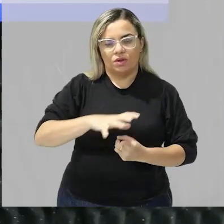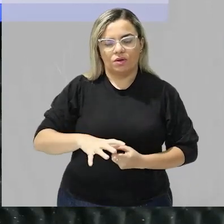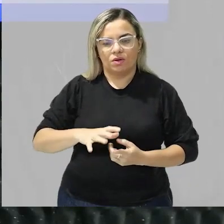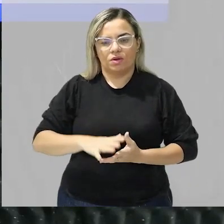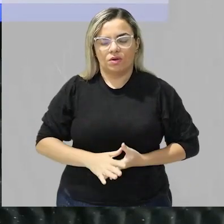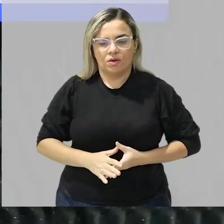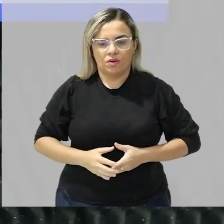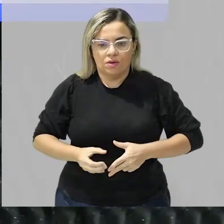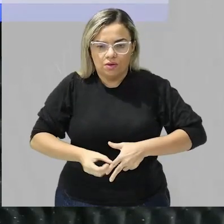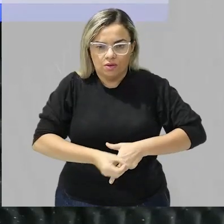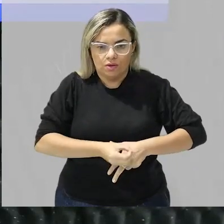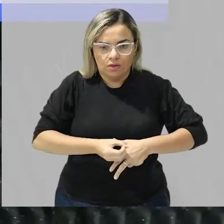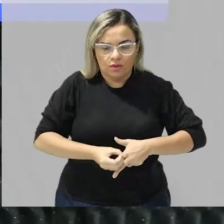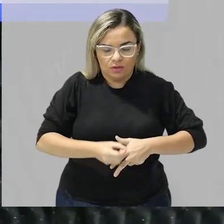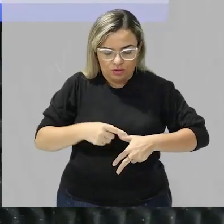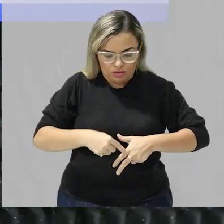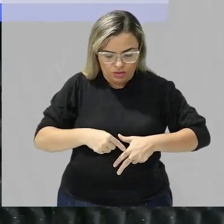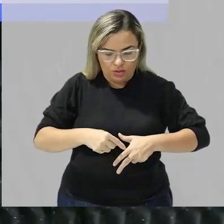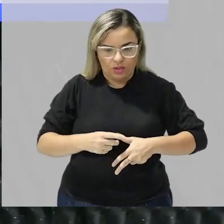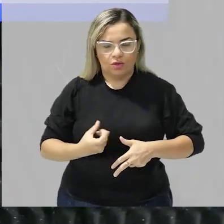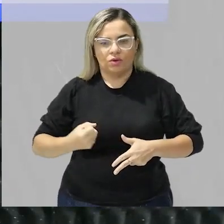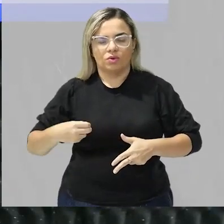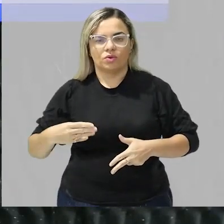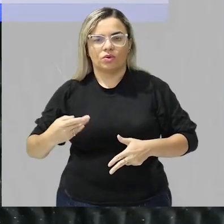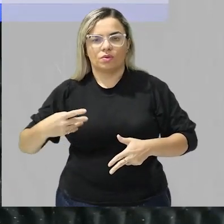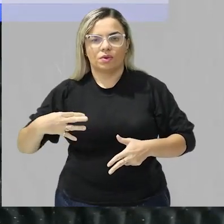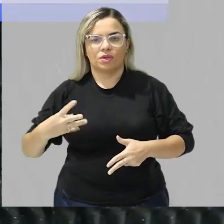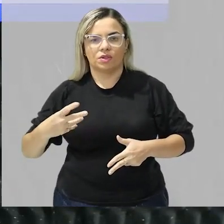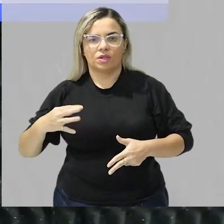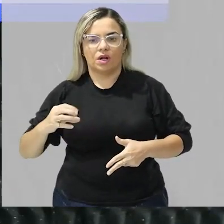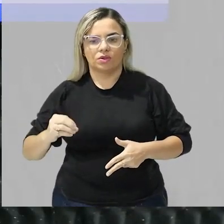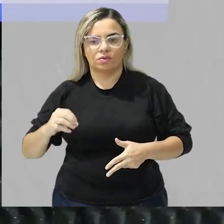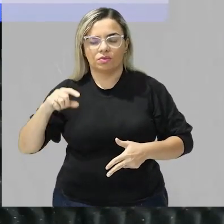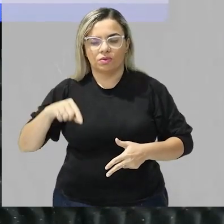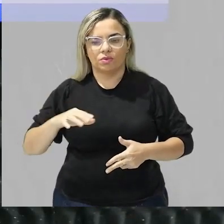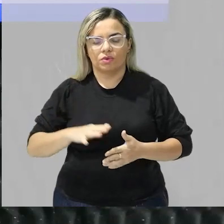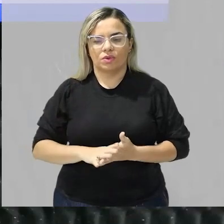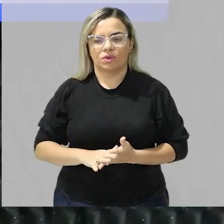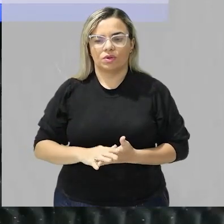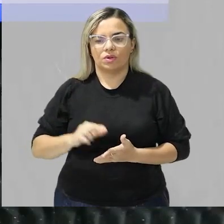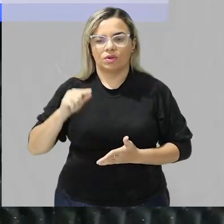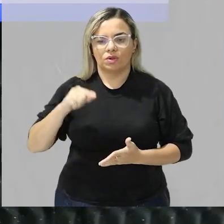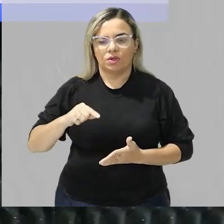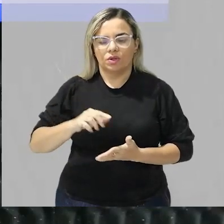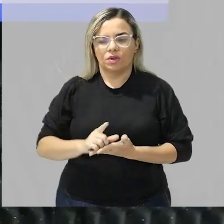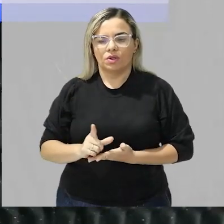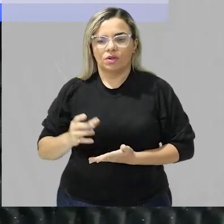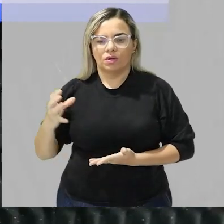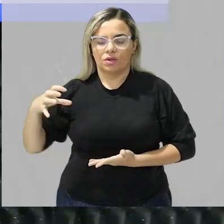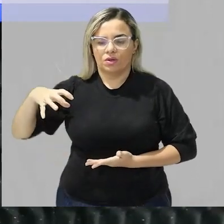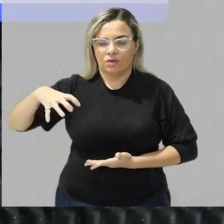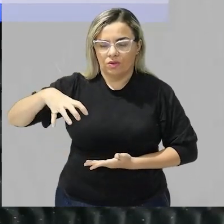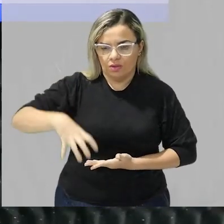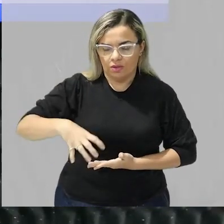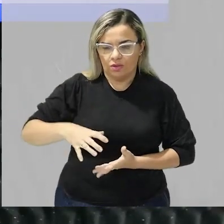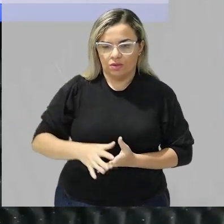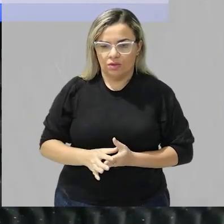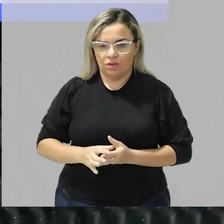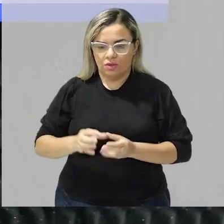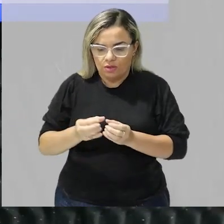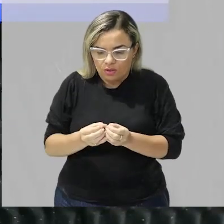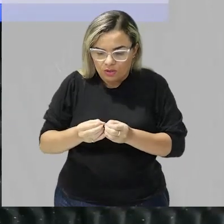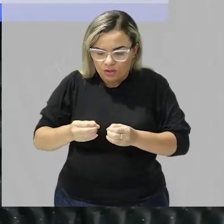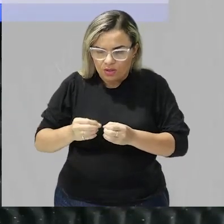caso ela é o substrato a enzima lipase ela atua sobre o substrato gordura quebrando a gordura em